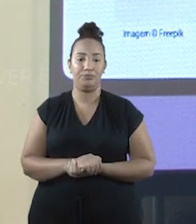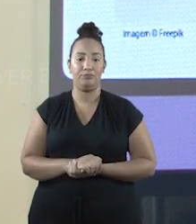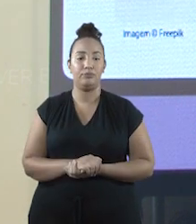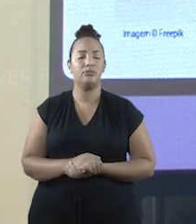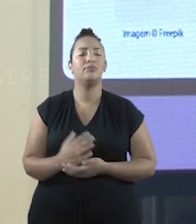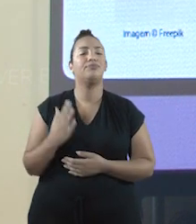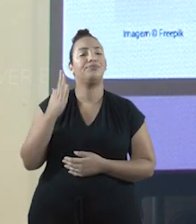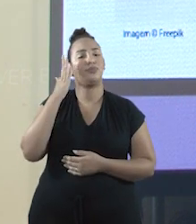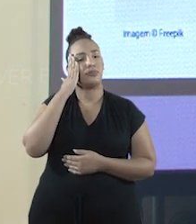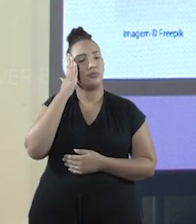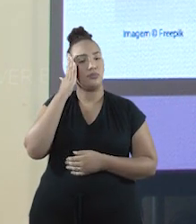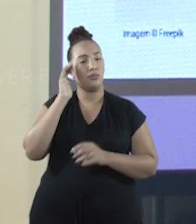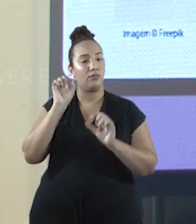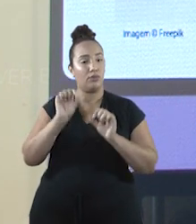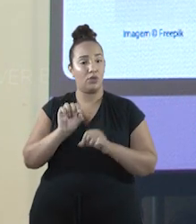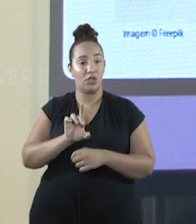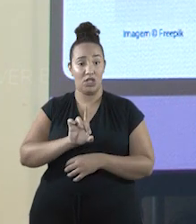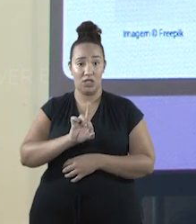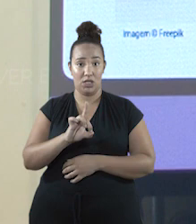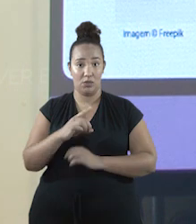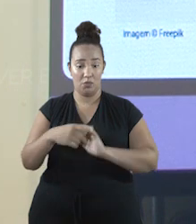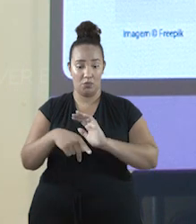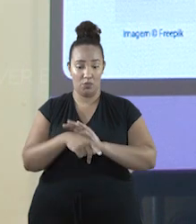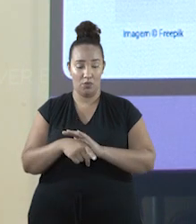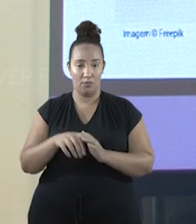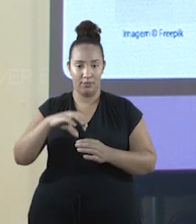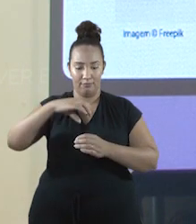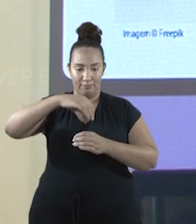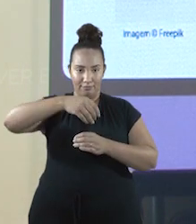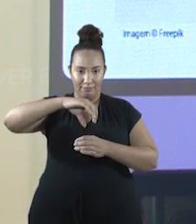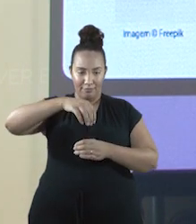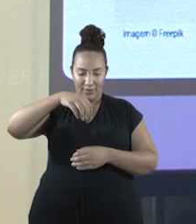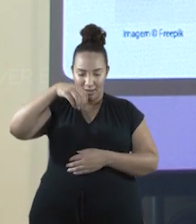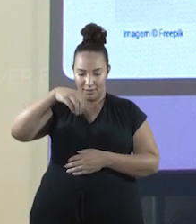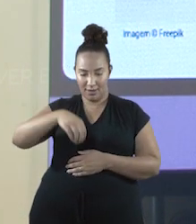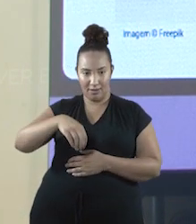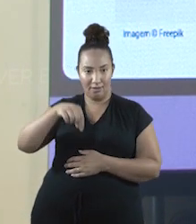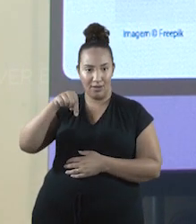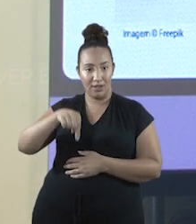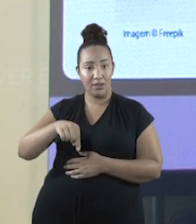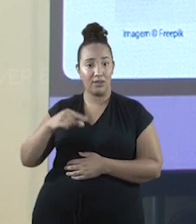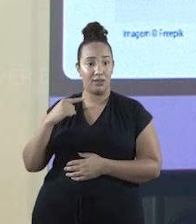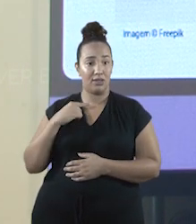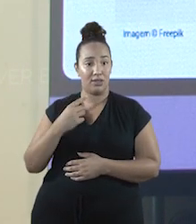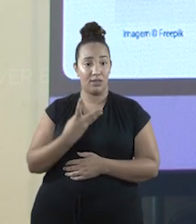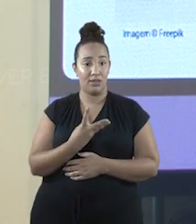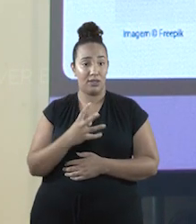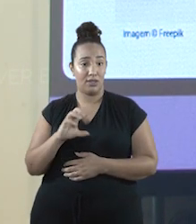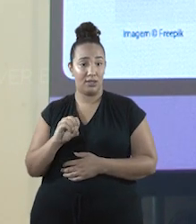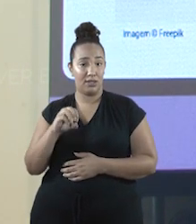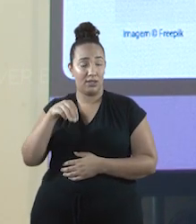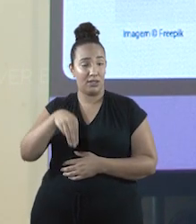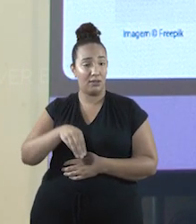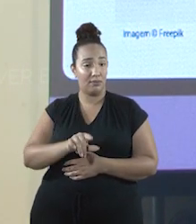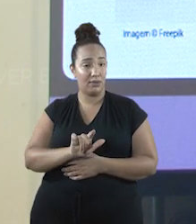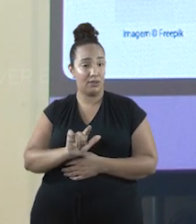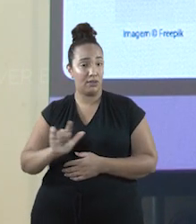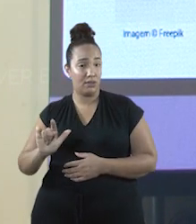Sabendo que o diâmetro de uma tampinha de garrafa de refrigerante é de 30 milímetros,